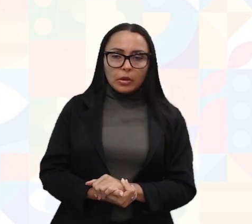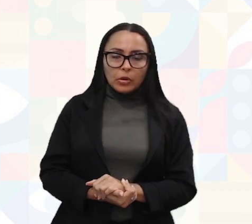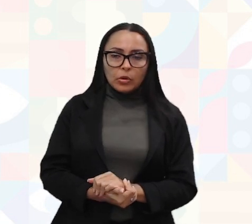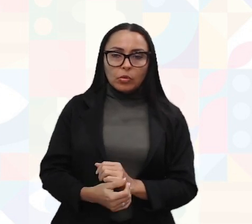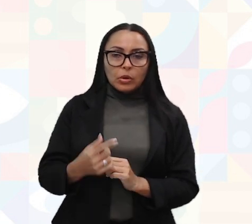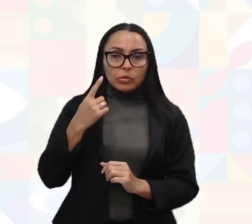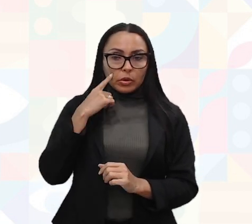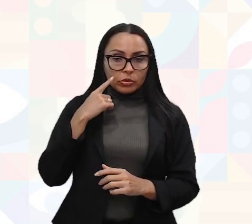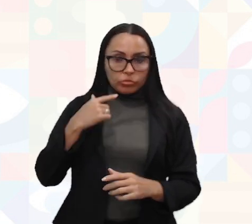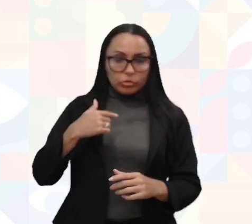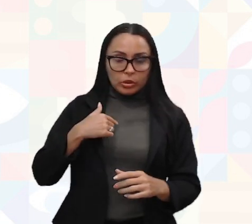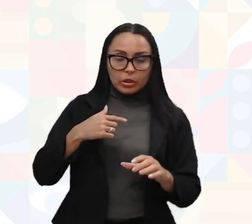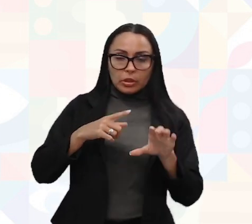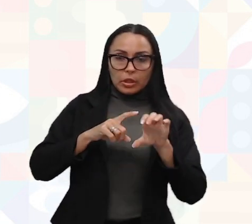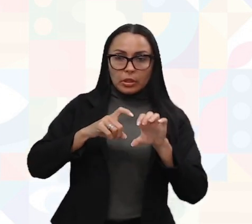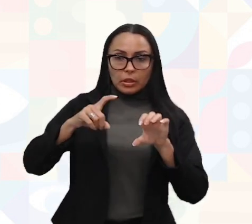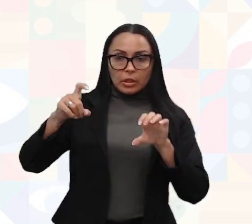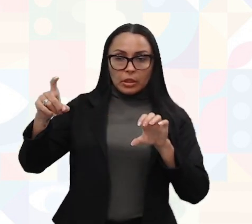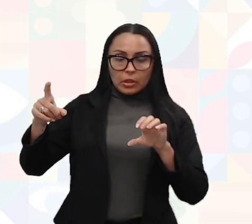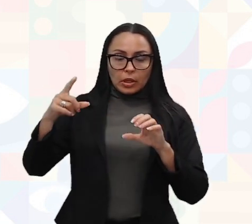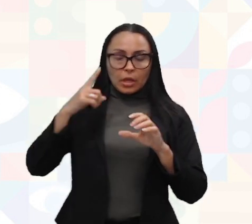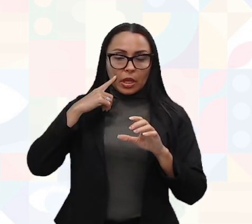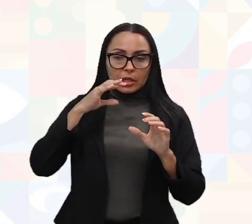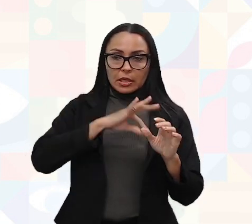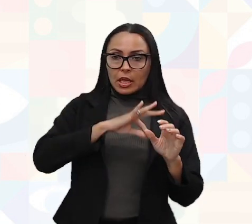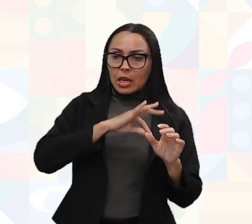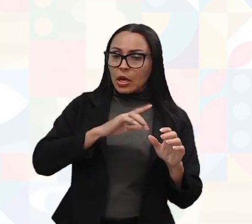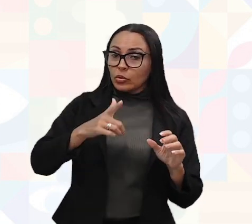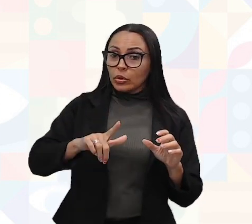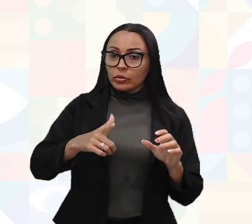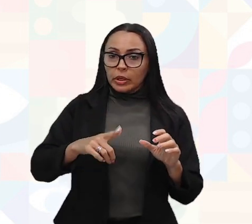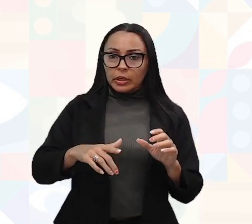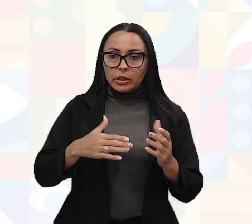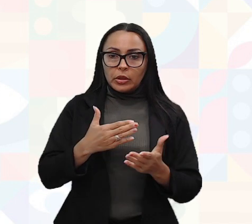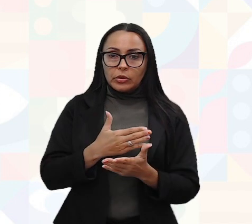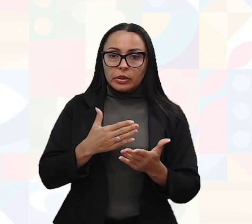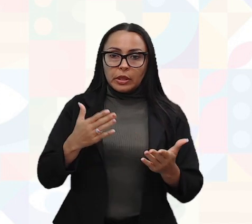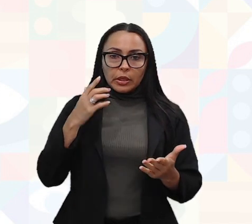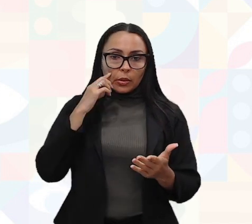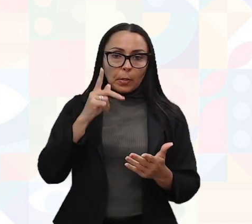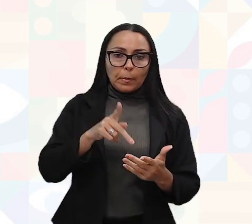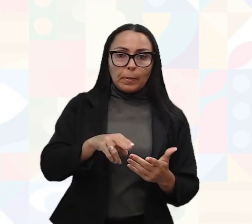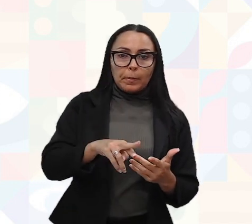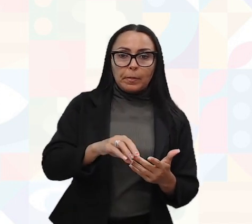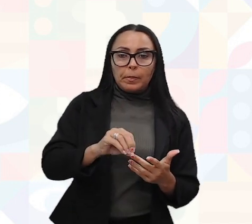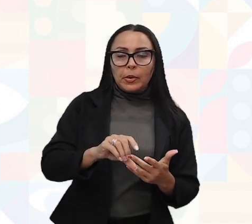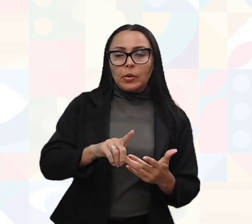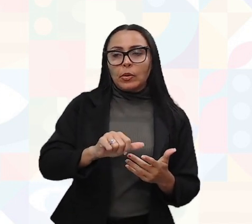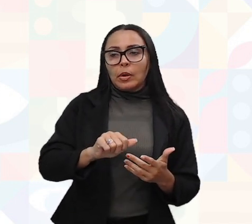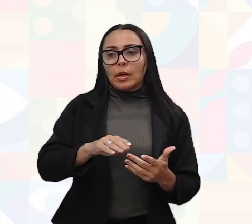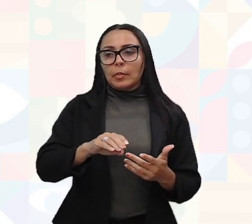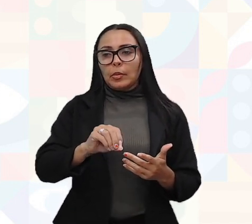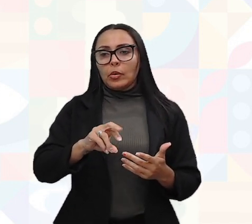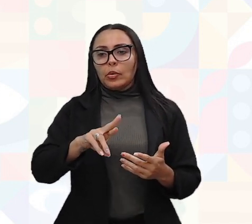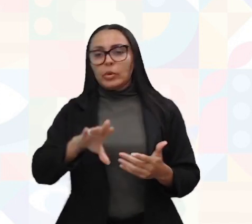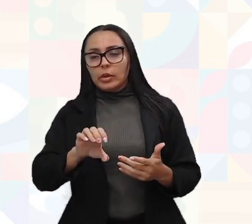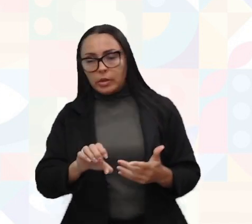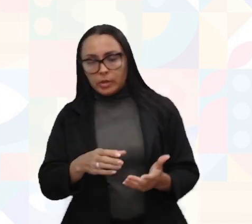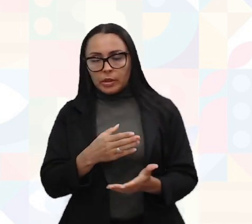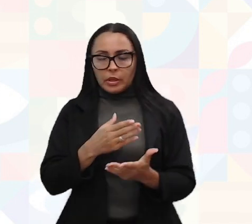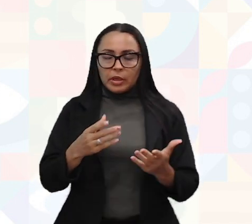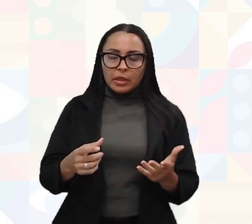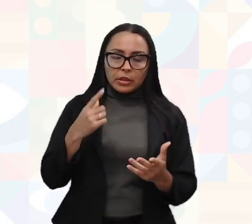empreendedor, não tem o salário, eu tenho o meu prolabore. E você precisa colocar no valor dessa hora, ou da metragem do seu